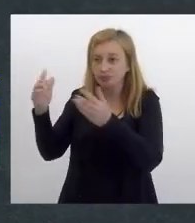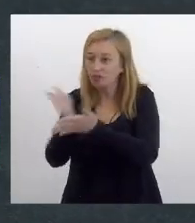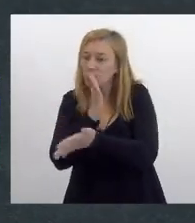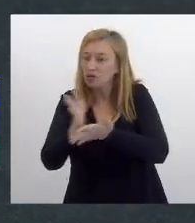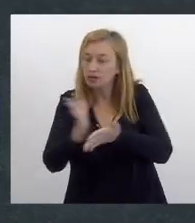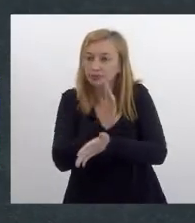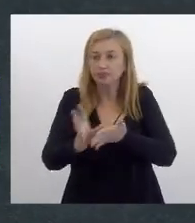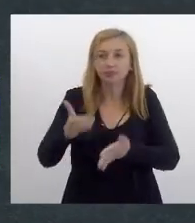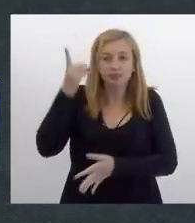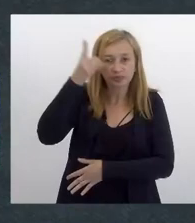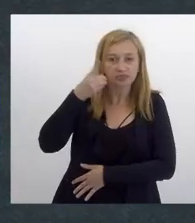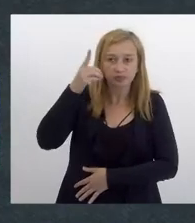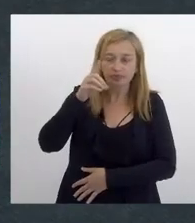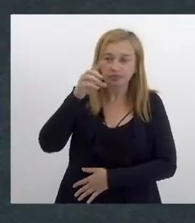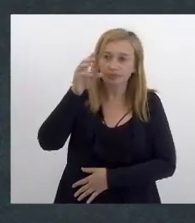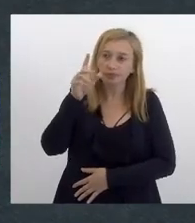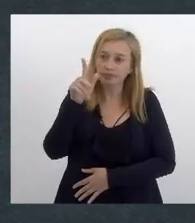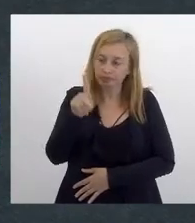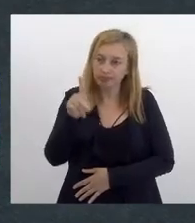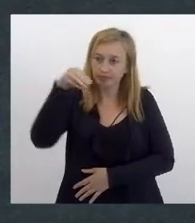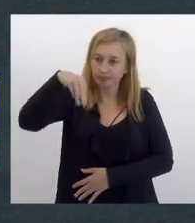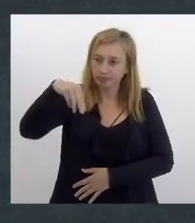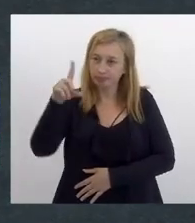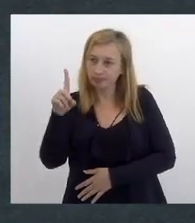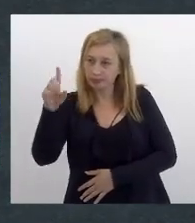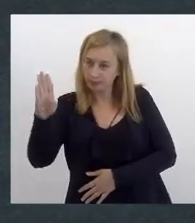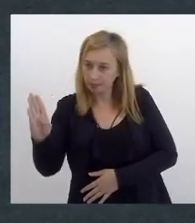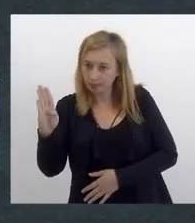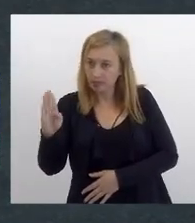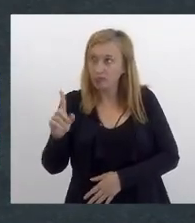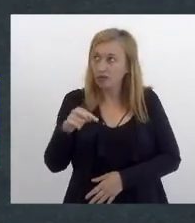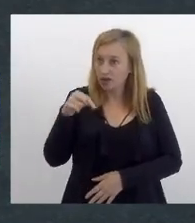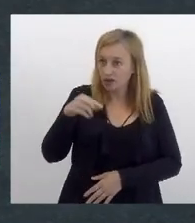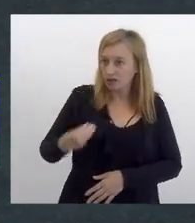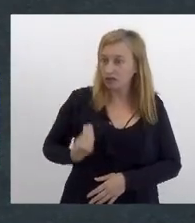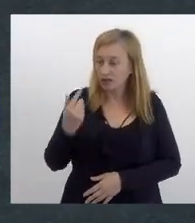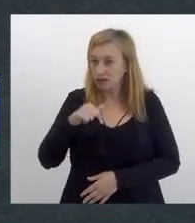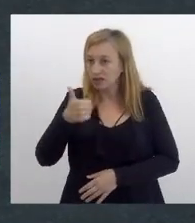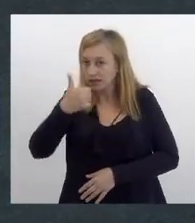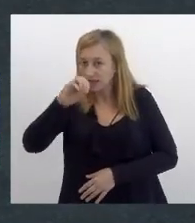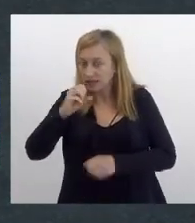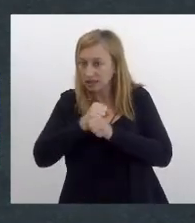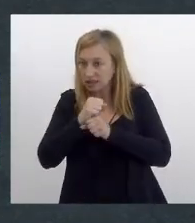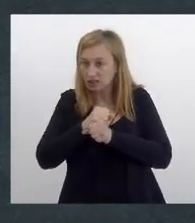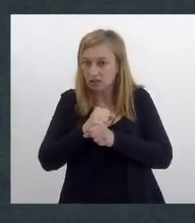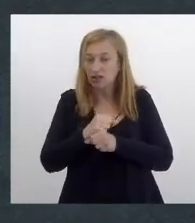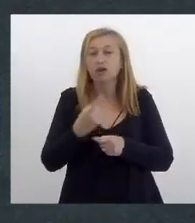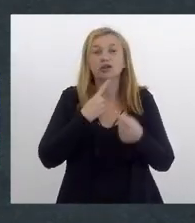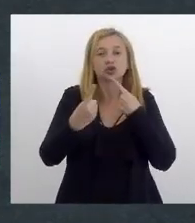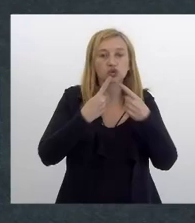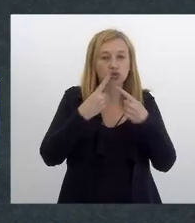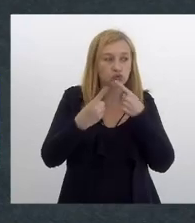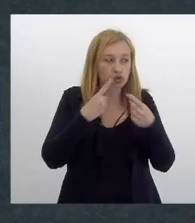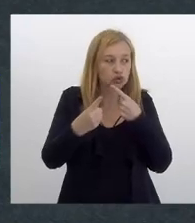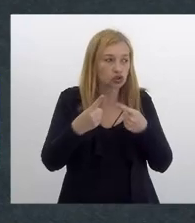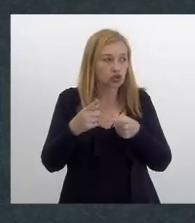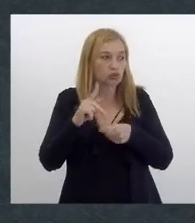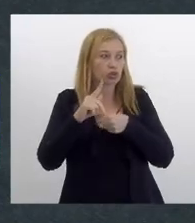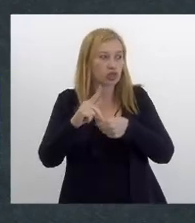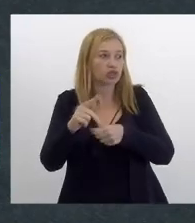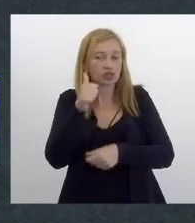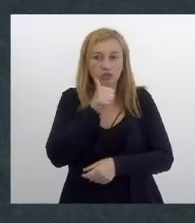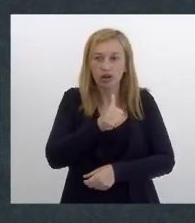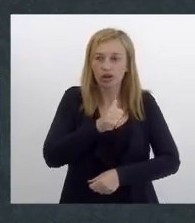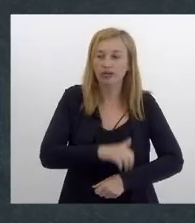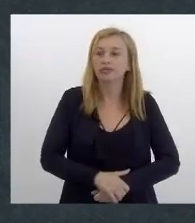PMDB na época porque nós já estamos aqui há 10 anos para debater a procuradoria de mulheres